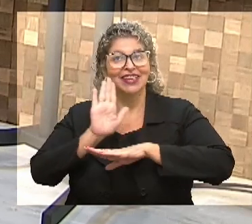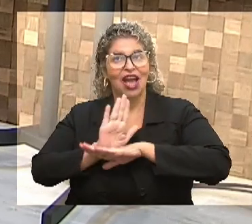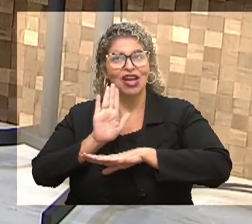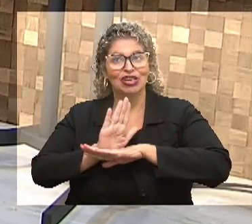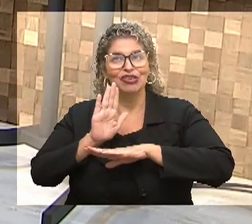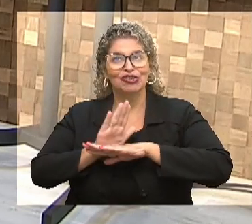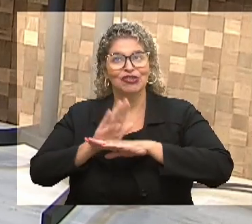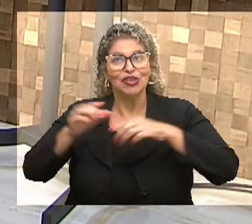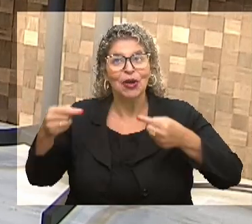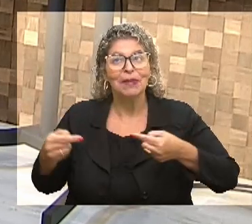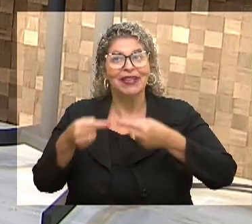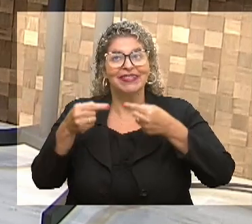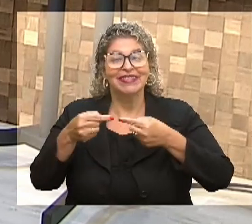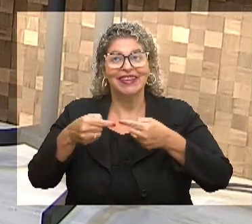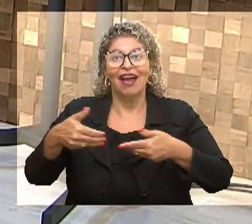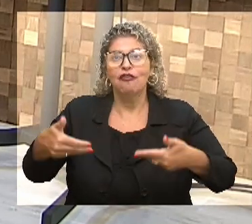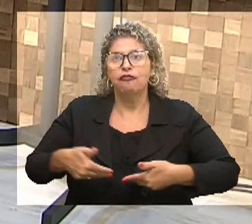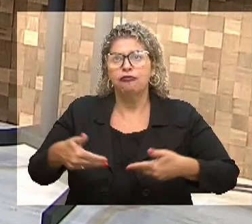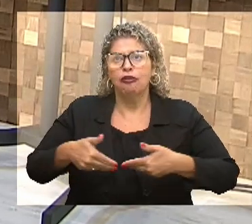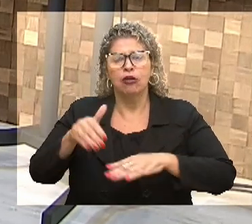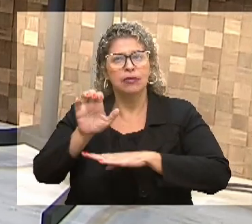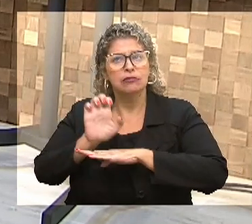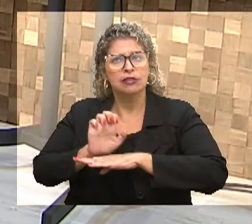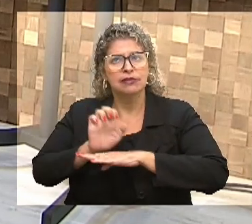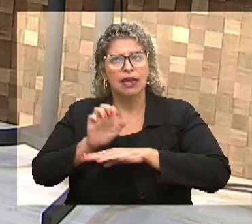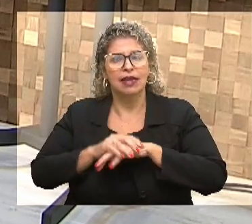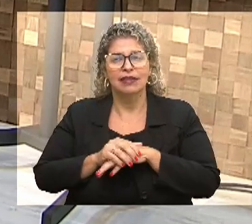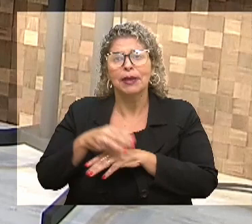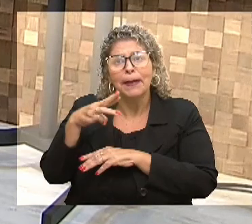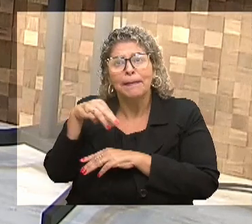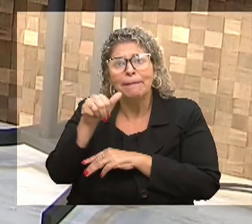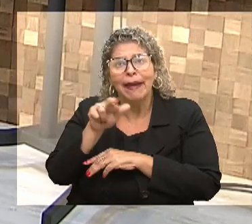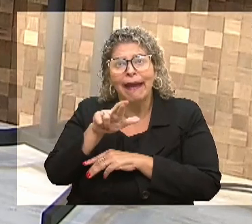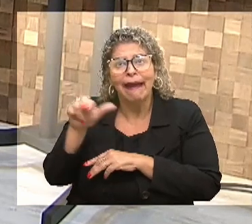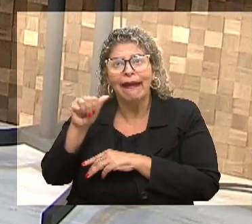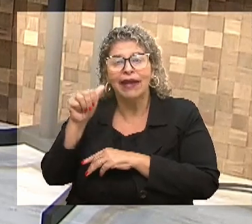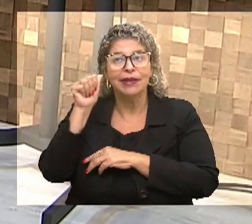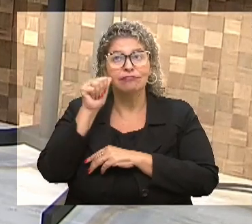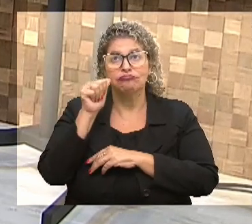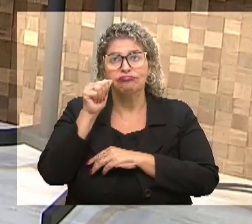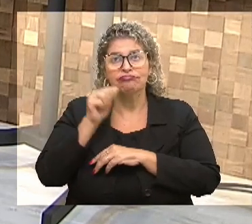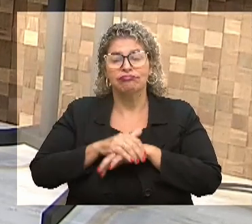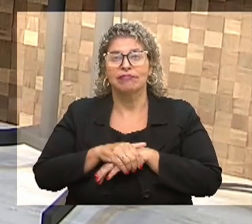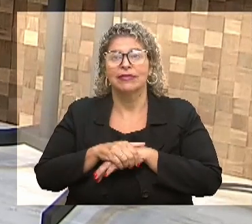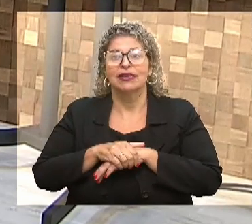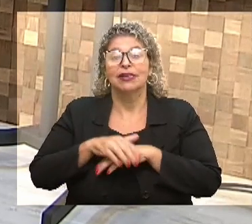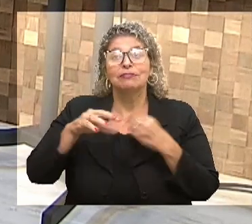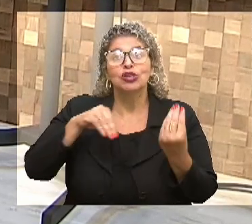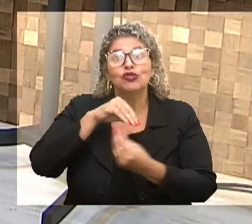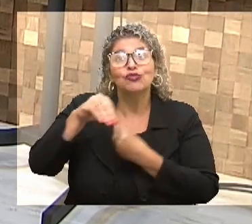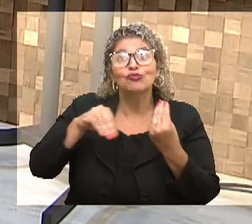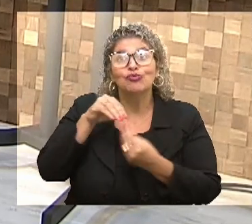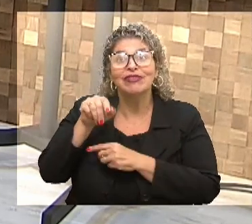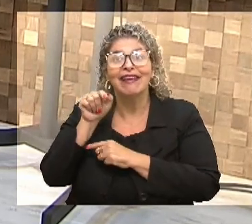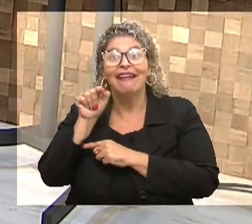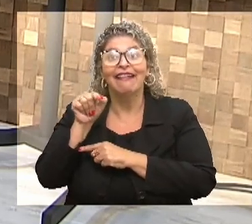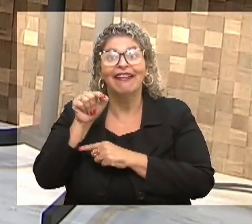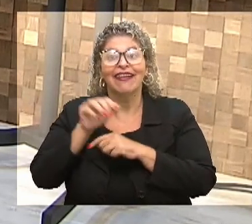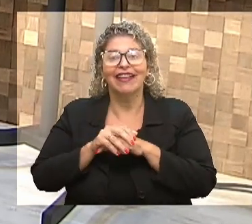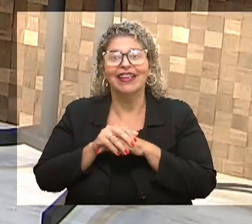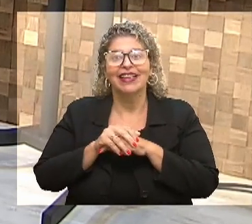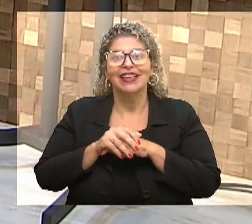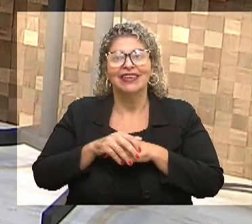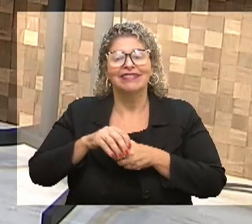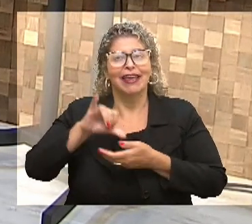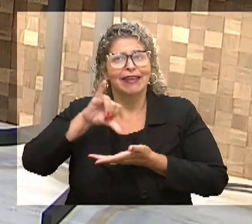a combater a fome no Estado. Mara, o projeto Misturaí tem sede na Vila